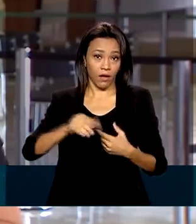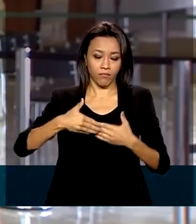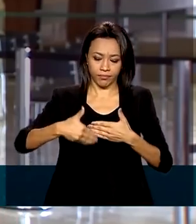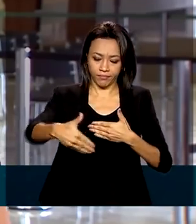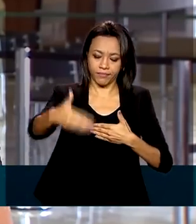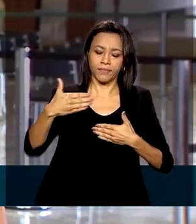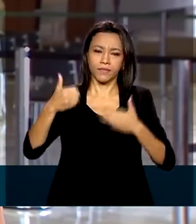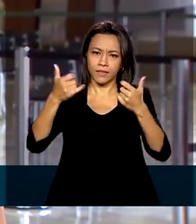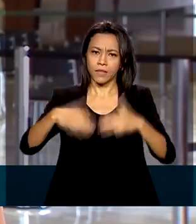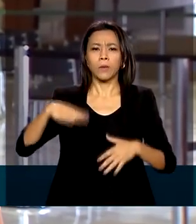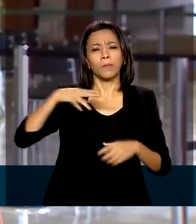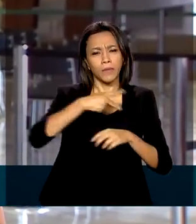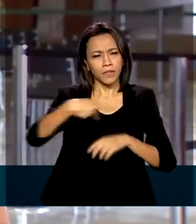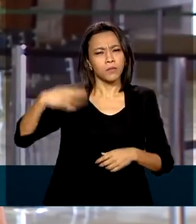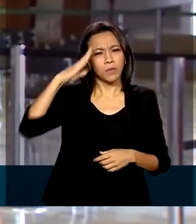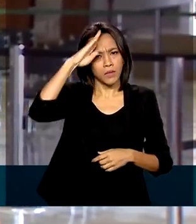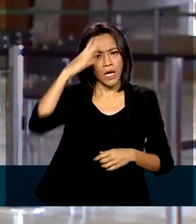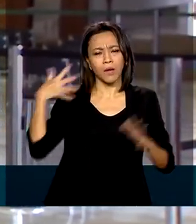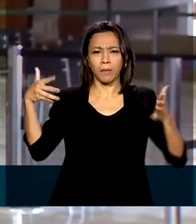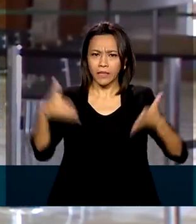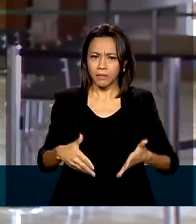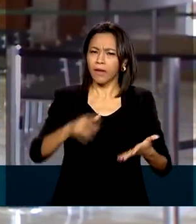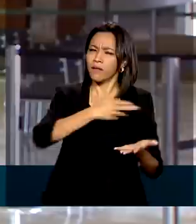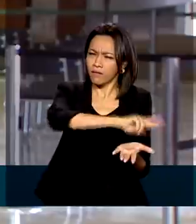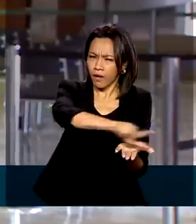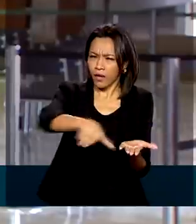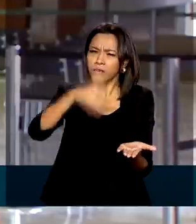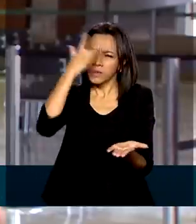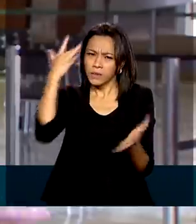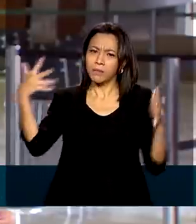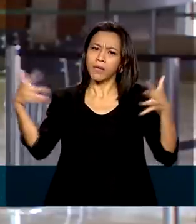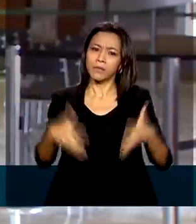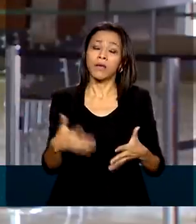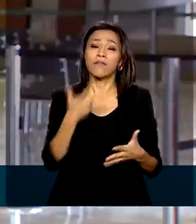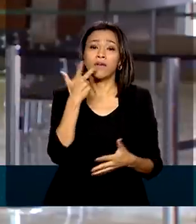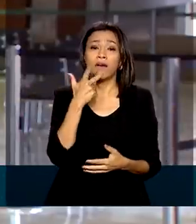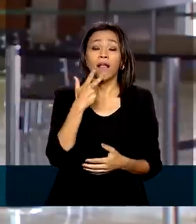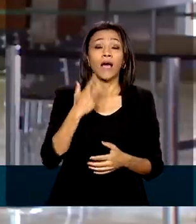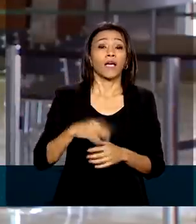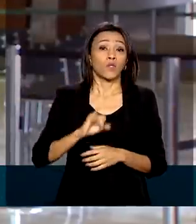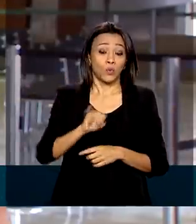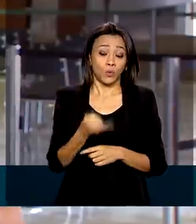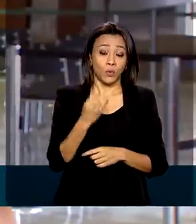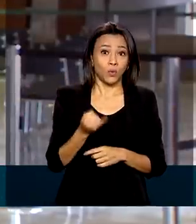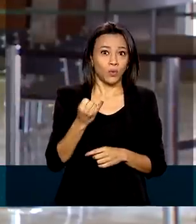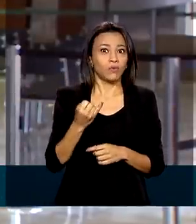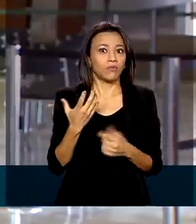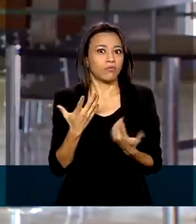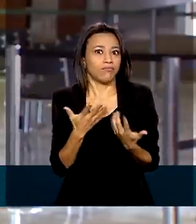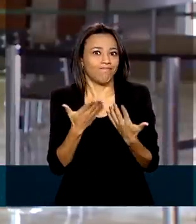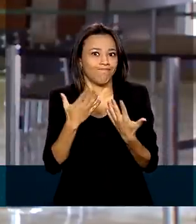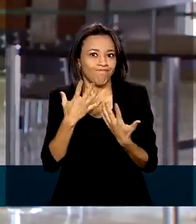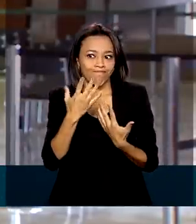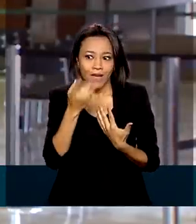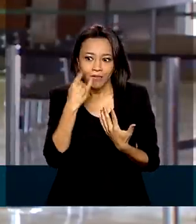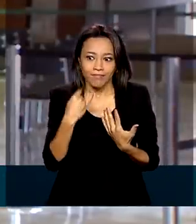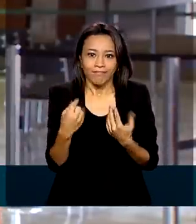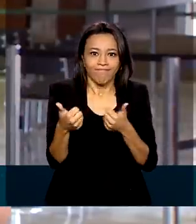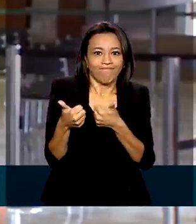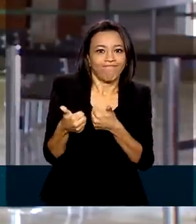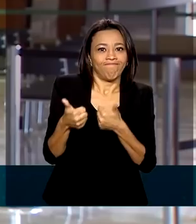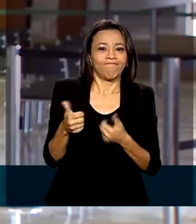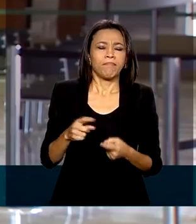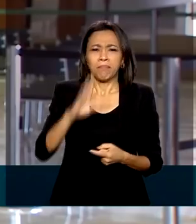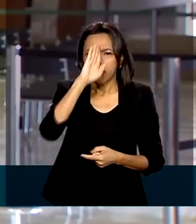Marinho, entre outros participantes. A previsão é que eles anunciem taxas de juros mais atrativas, com foco principalmente